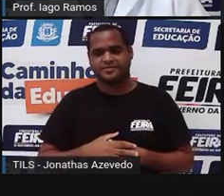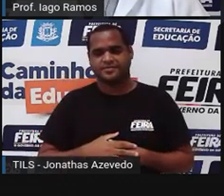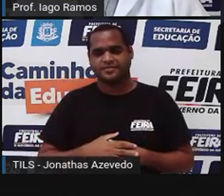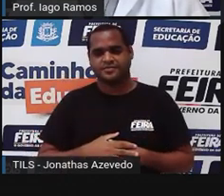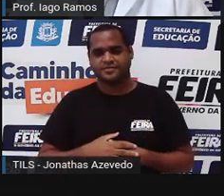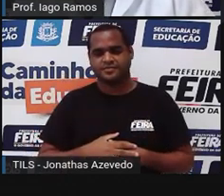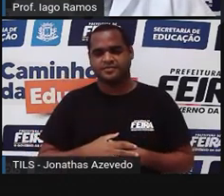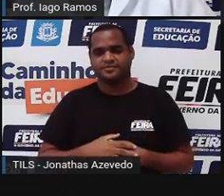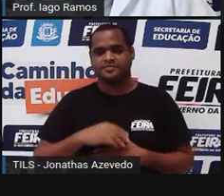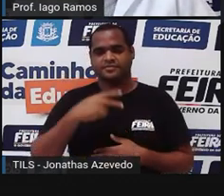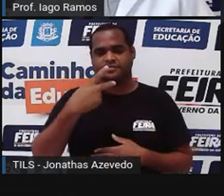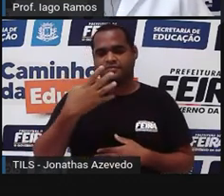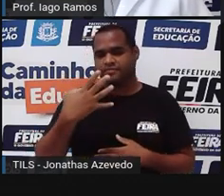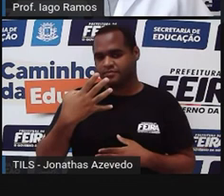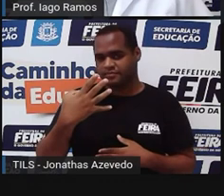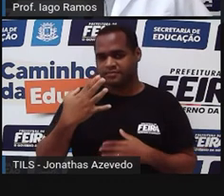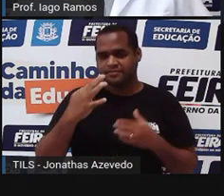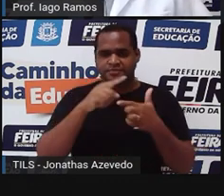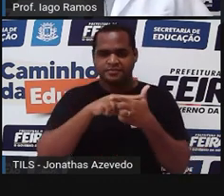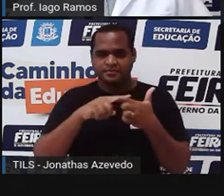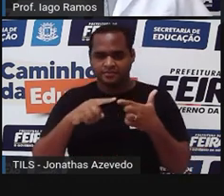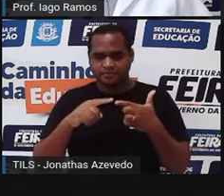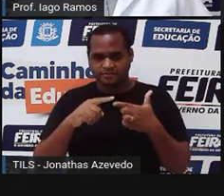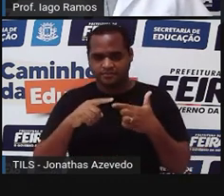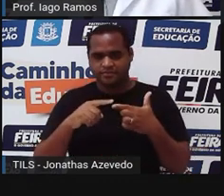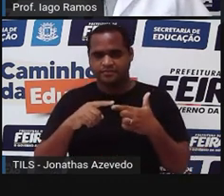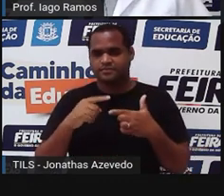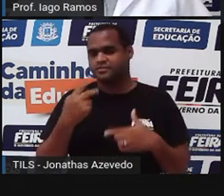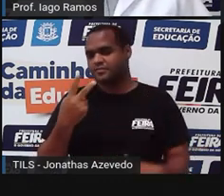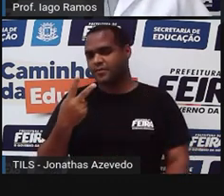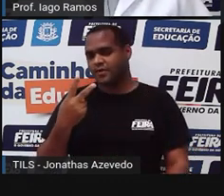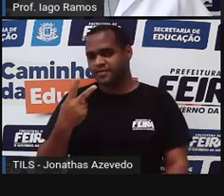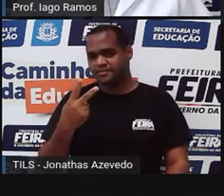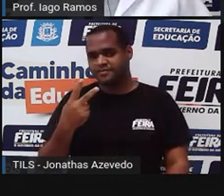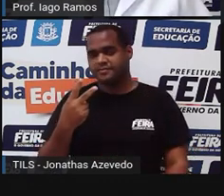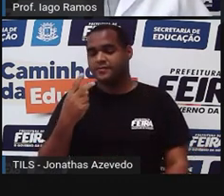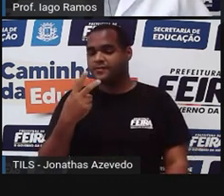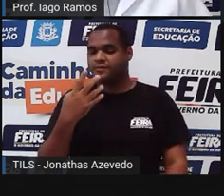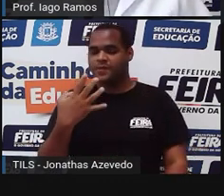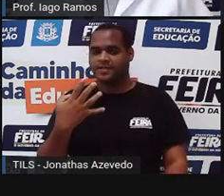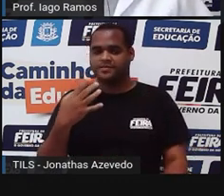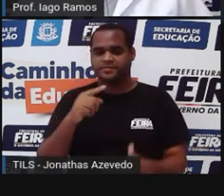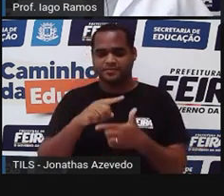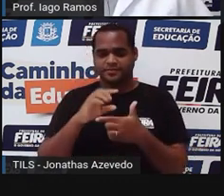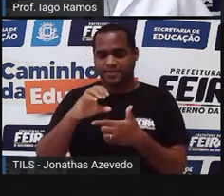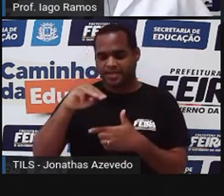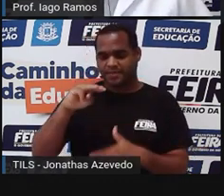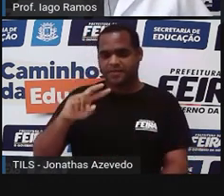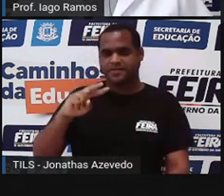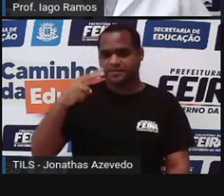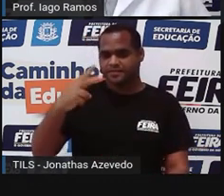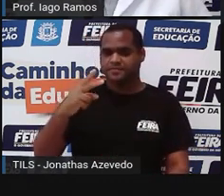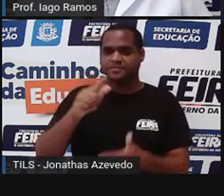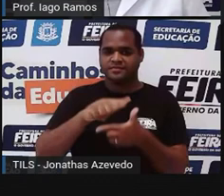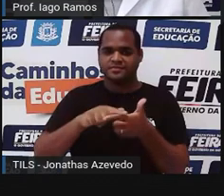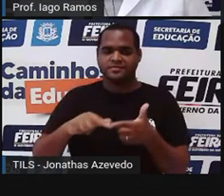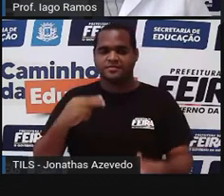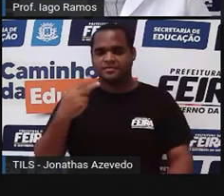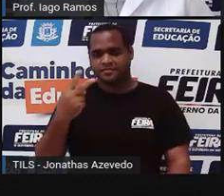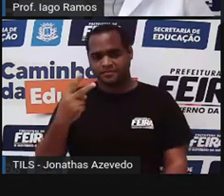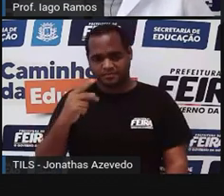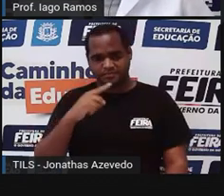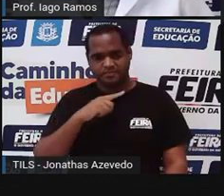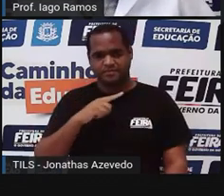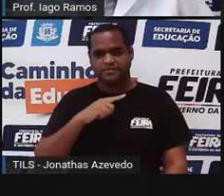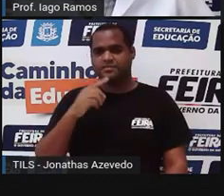Então, 24 dividido por 2. 24 centímetros quadrados dividido por 2. Fazendo